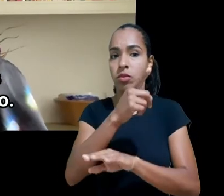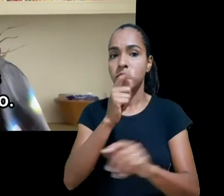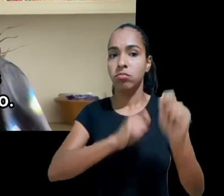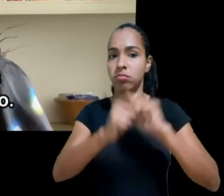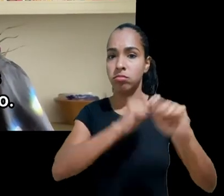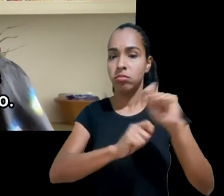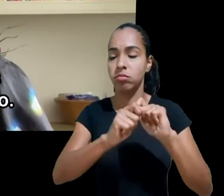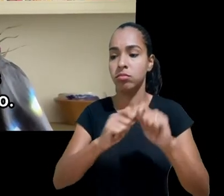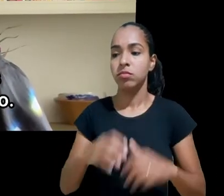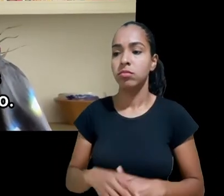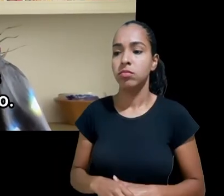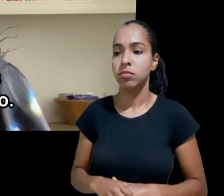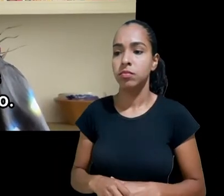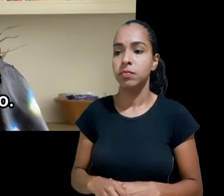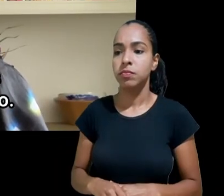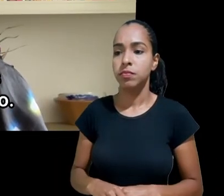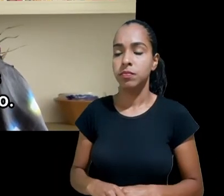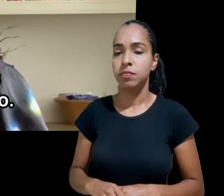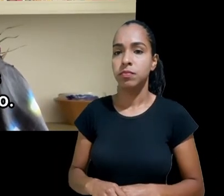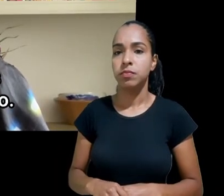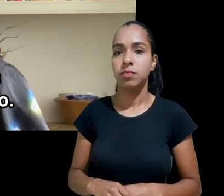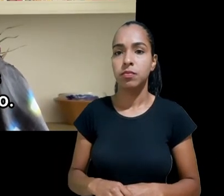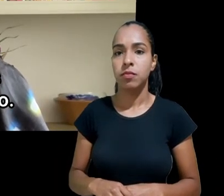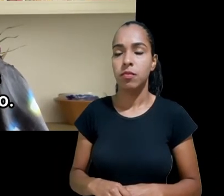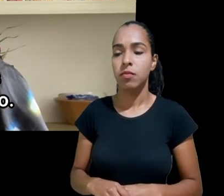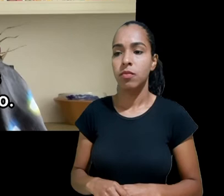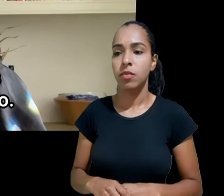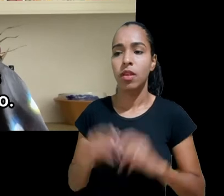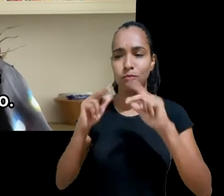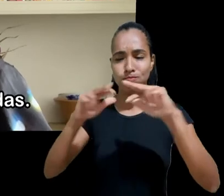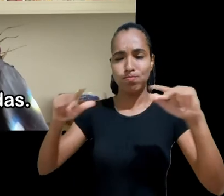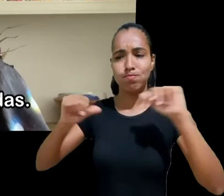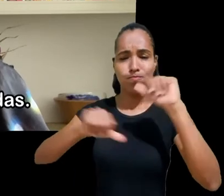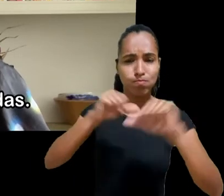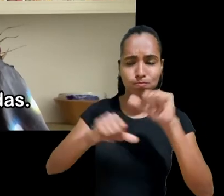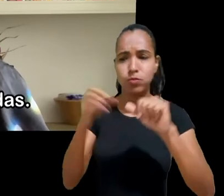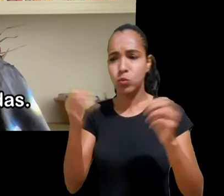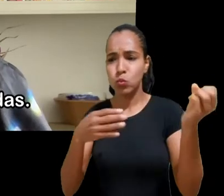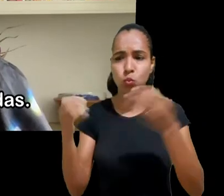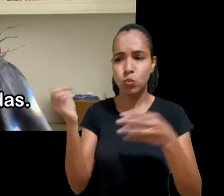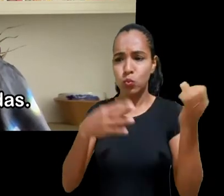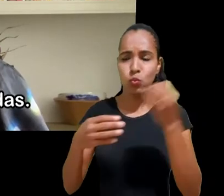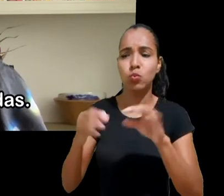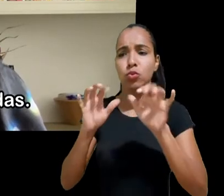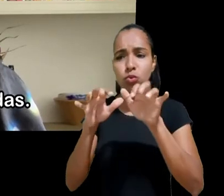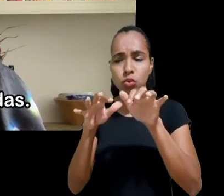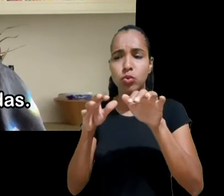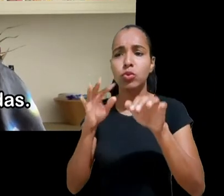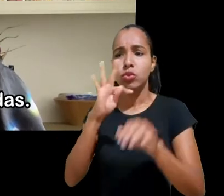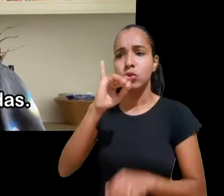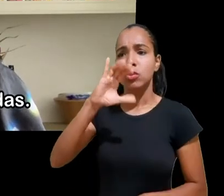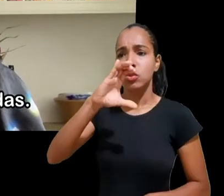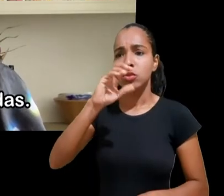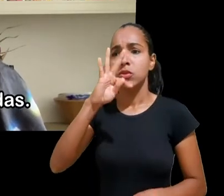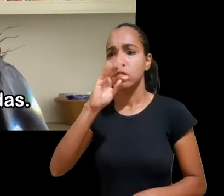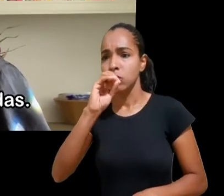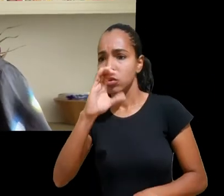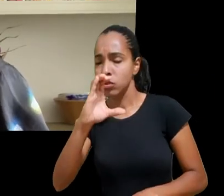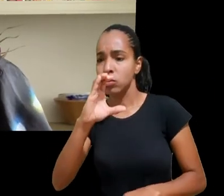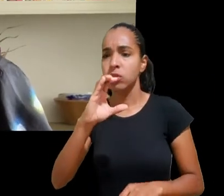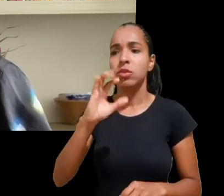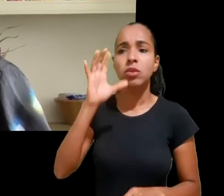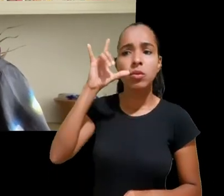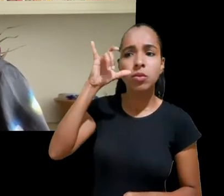vimos uma série de mudanças no mundo digital por causa disso no TikTok e no Instagram contas infantis se tornaram privadas vimos mudanças